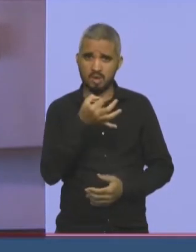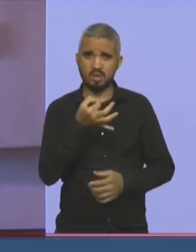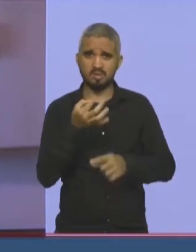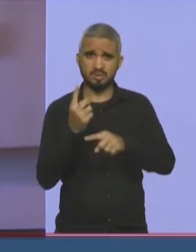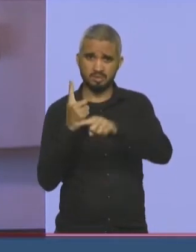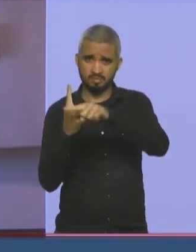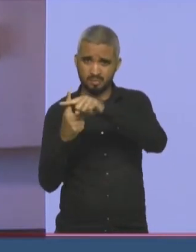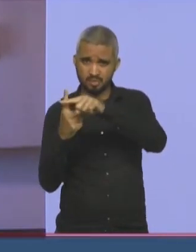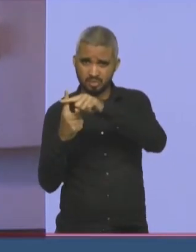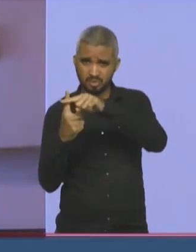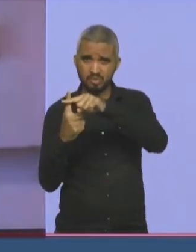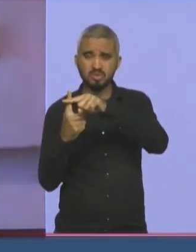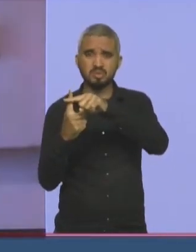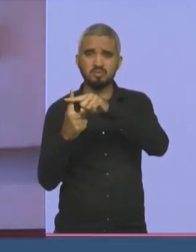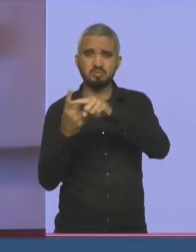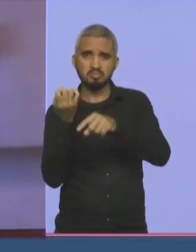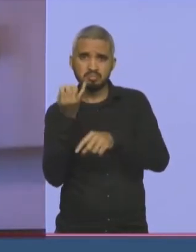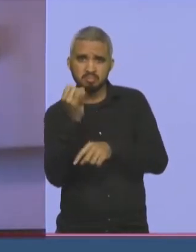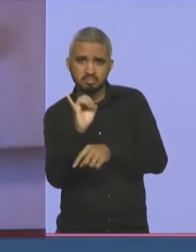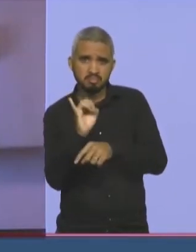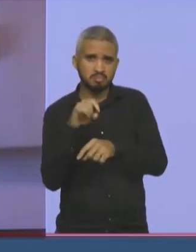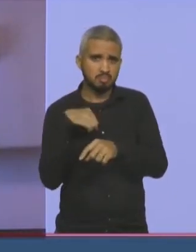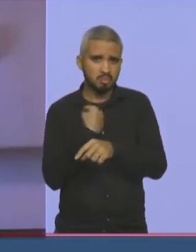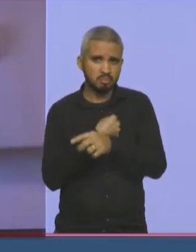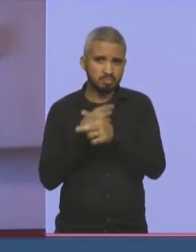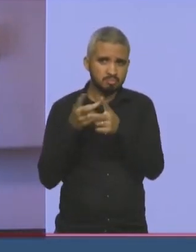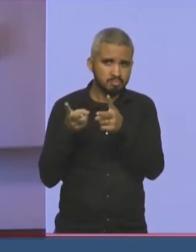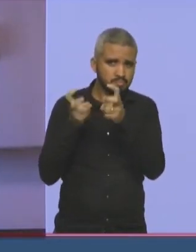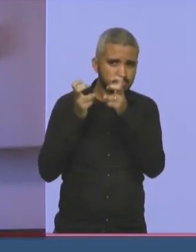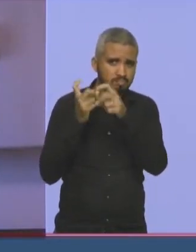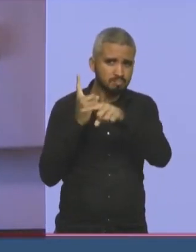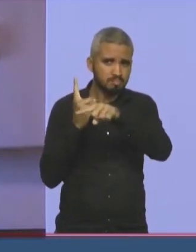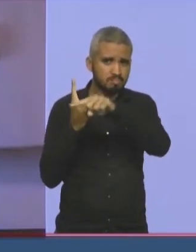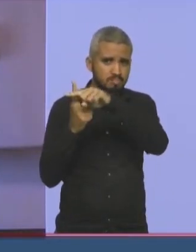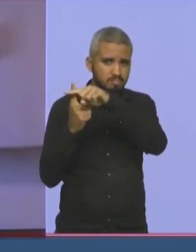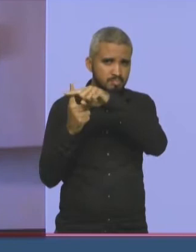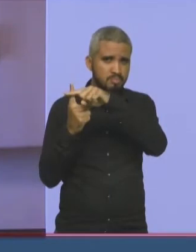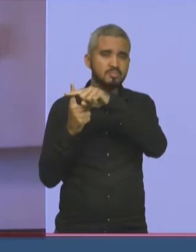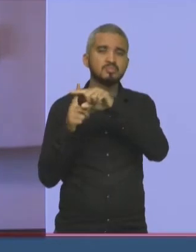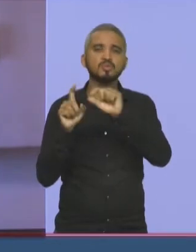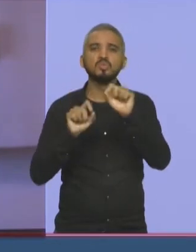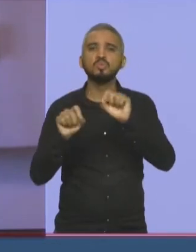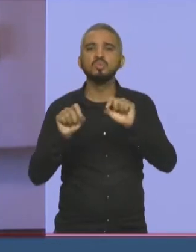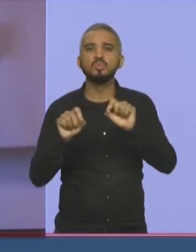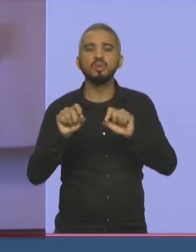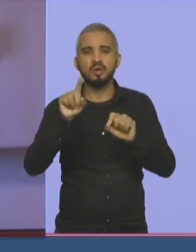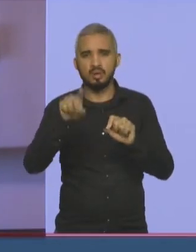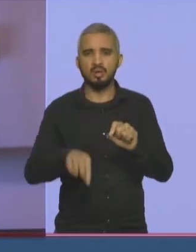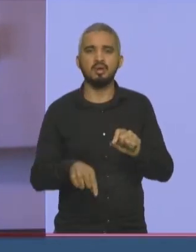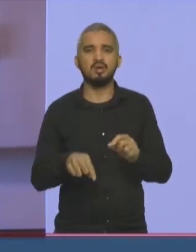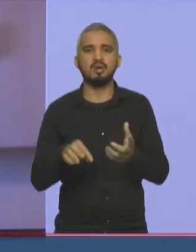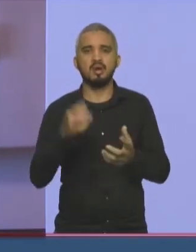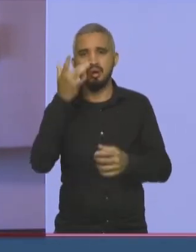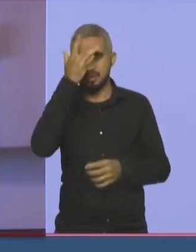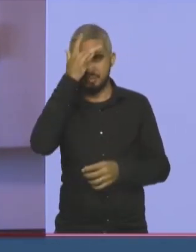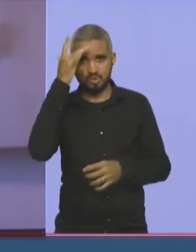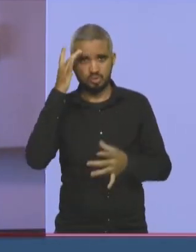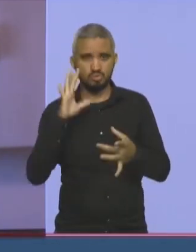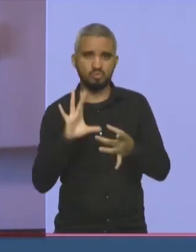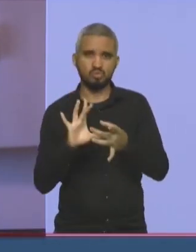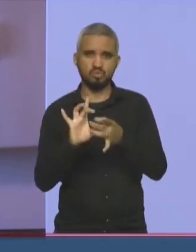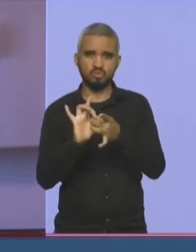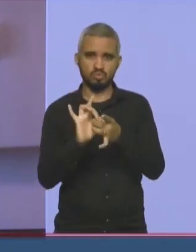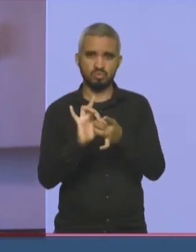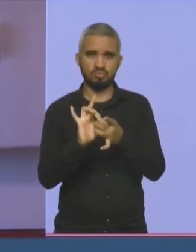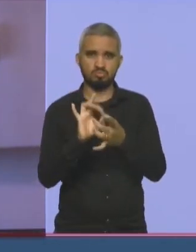buscar destacar, um ponto positivo de toda essa situação, de fato, ver que as pessoas estão mais unidas e